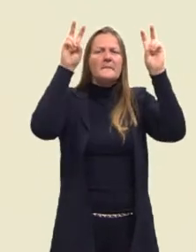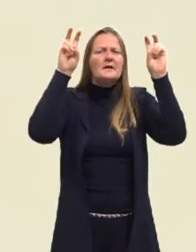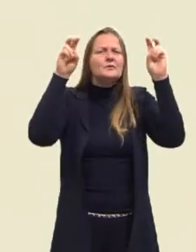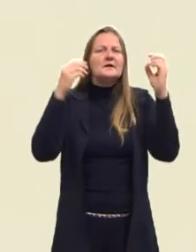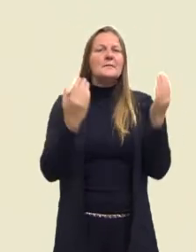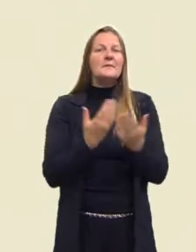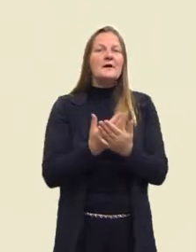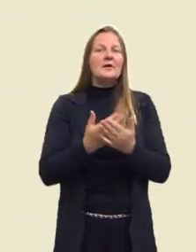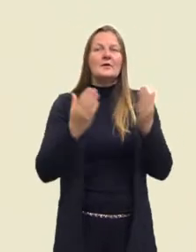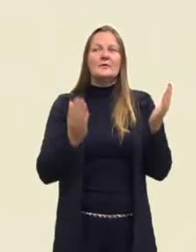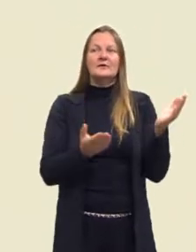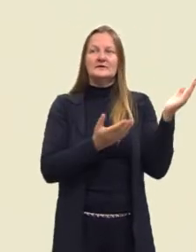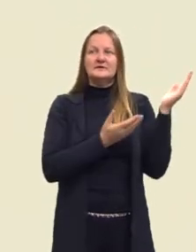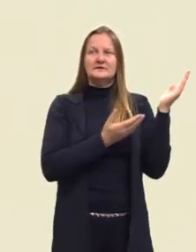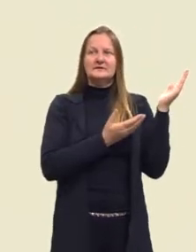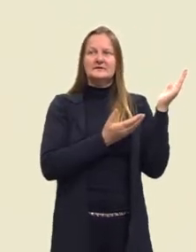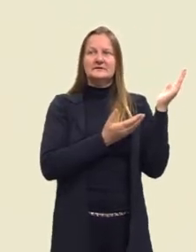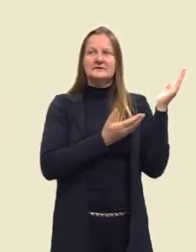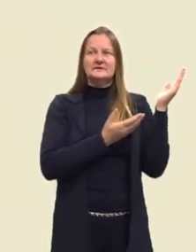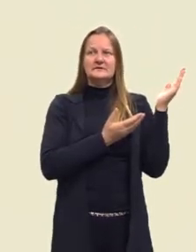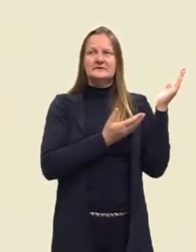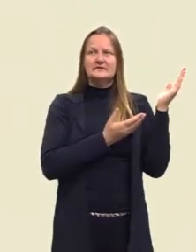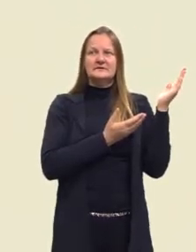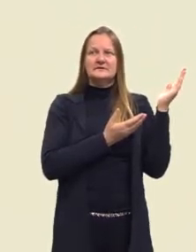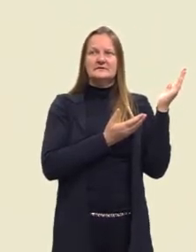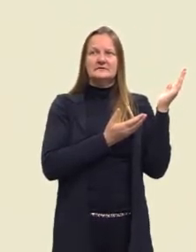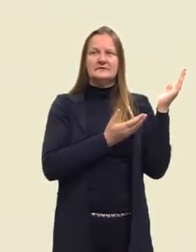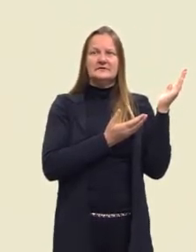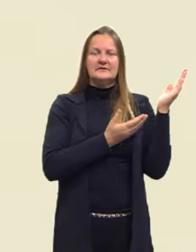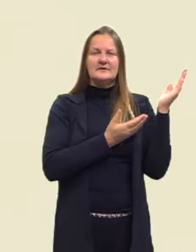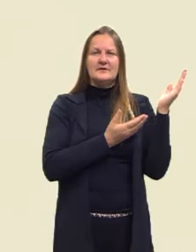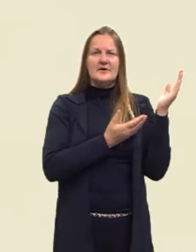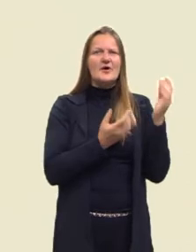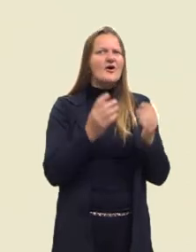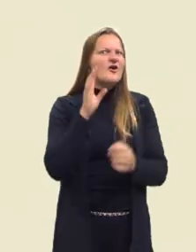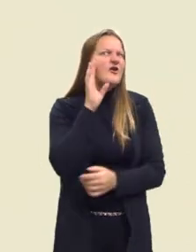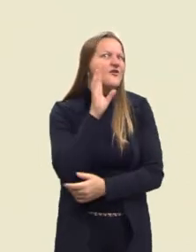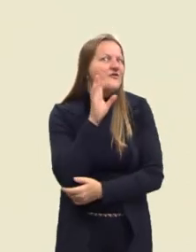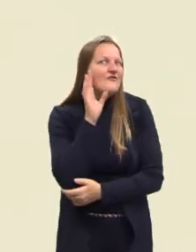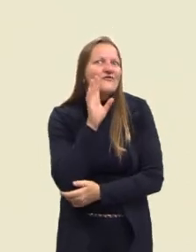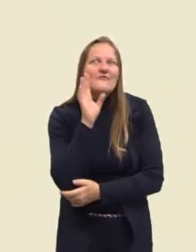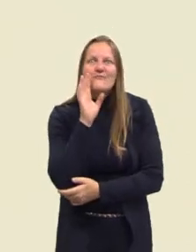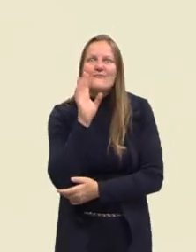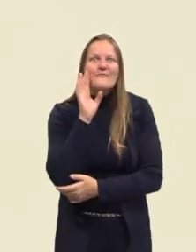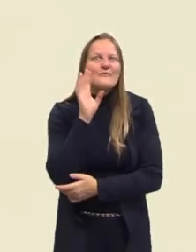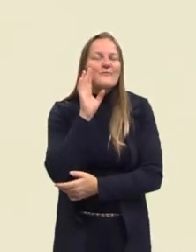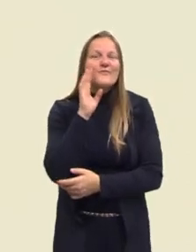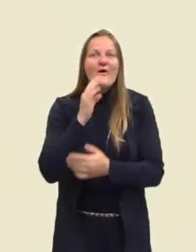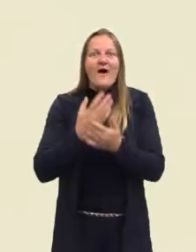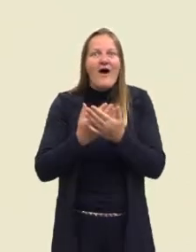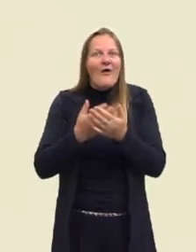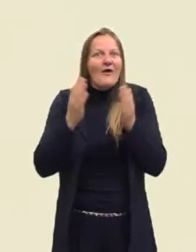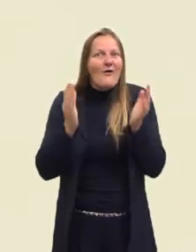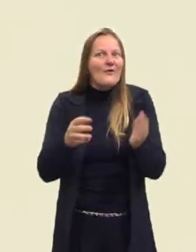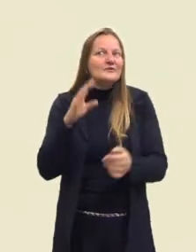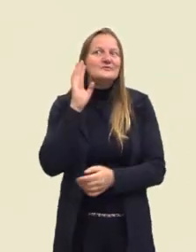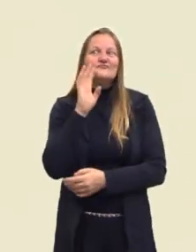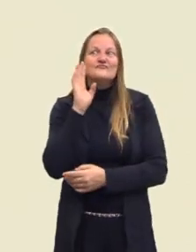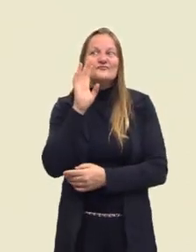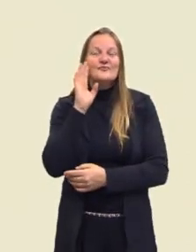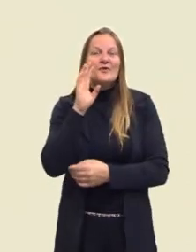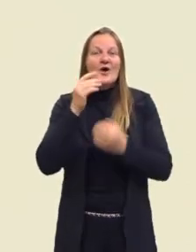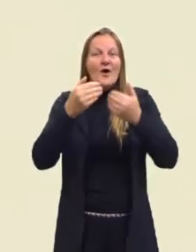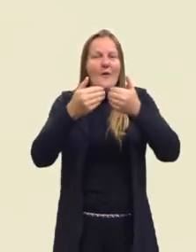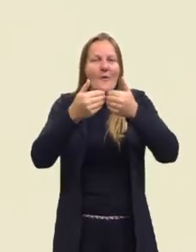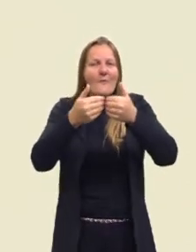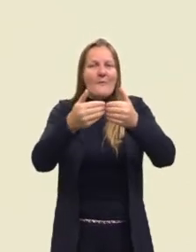hoje? Ai gente, eu estou bem feliz, não que as outras aulas não sejam legais, mas essa aula de hoje, ela vai abrir a